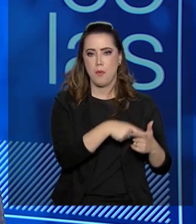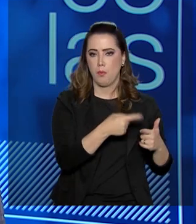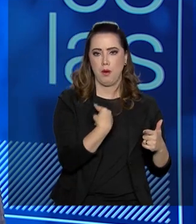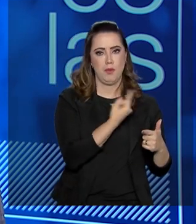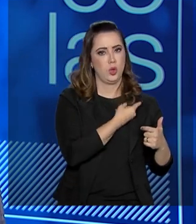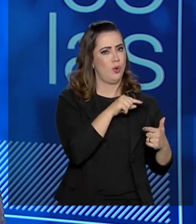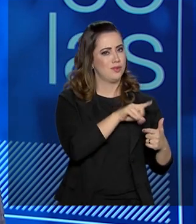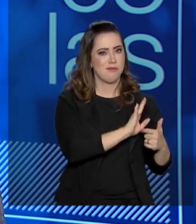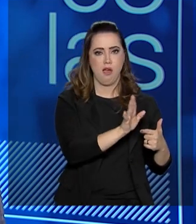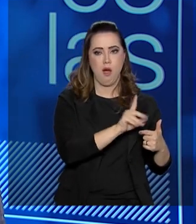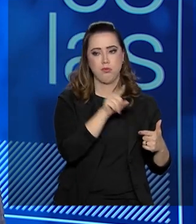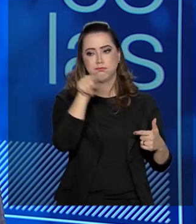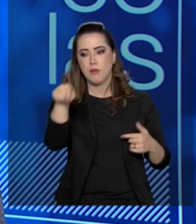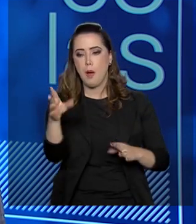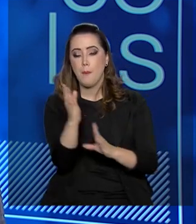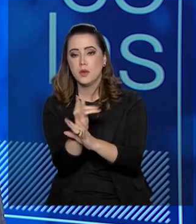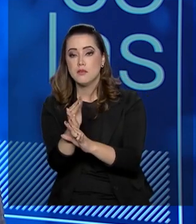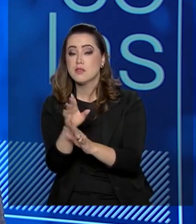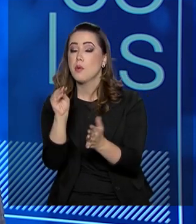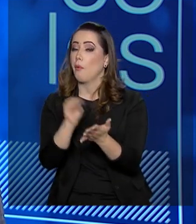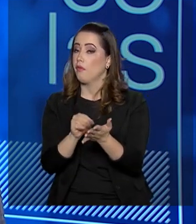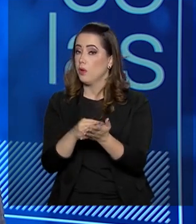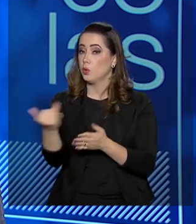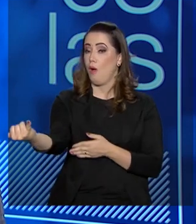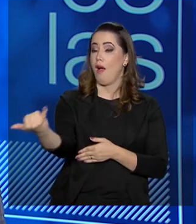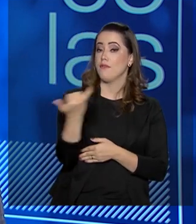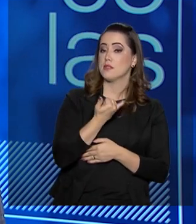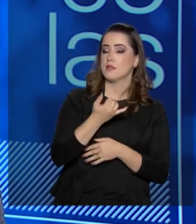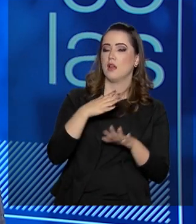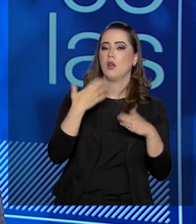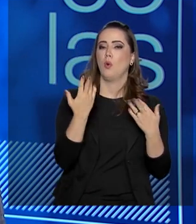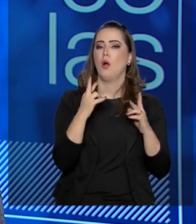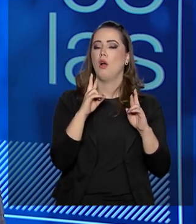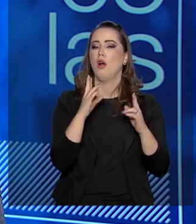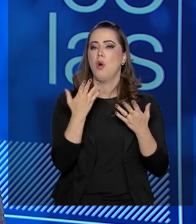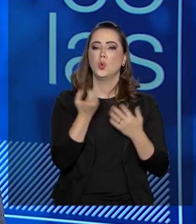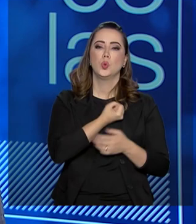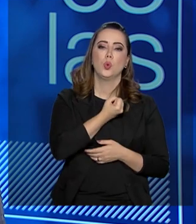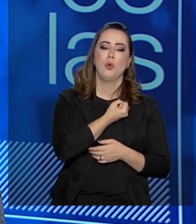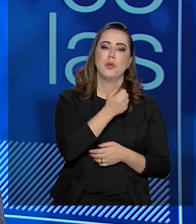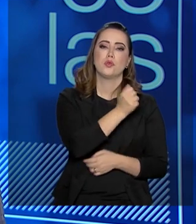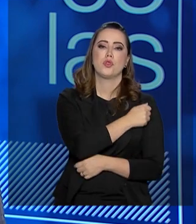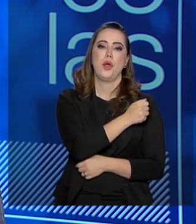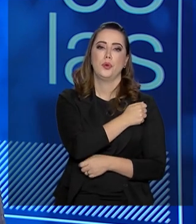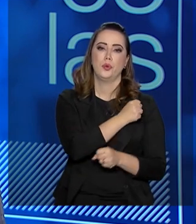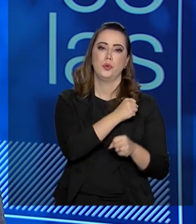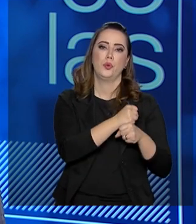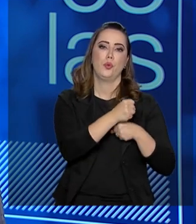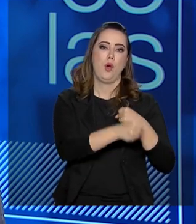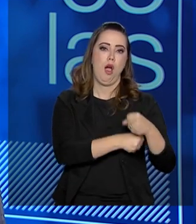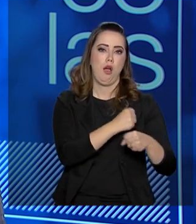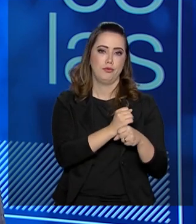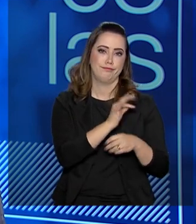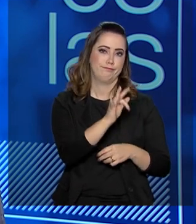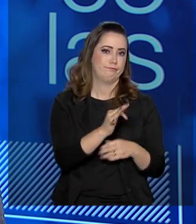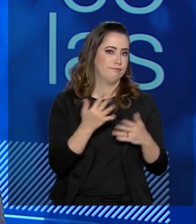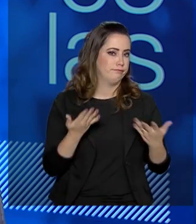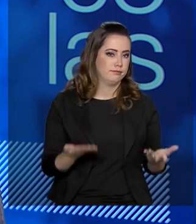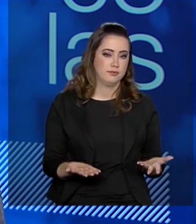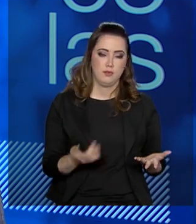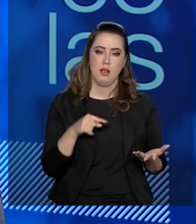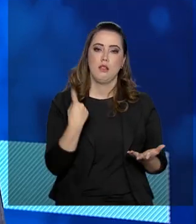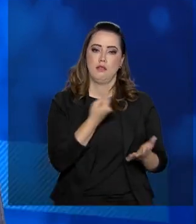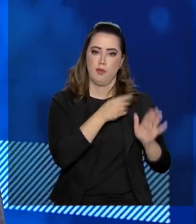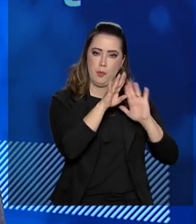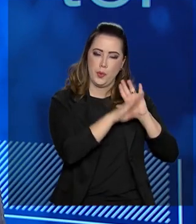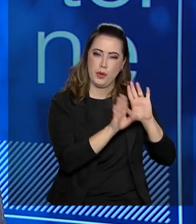do município que não informou corretamente a previsão de alunos para o ano eletivo seguinte. Então, nós temos